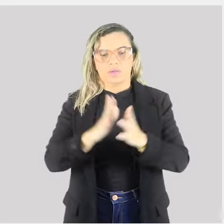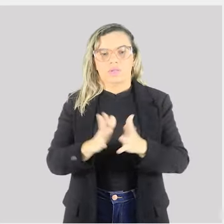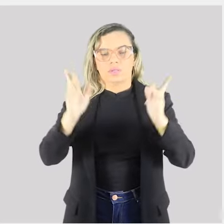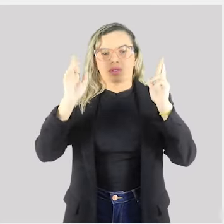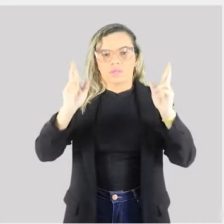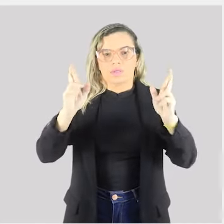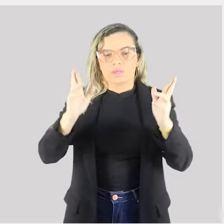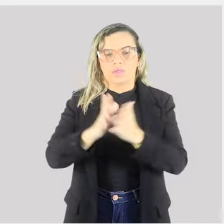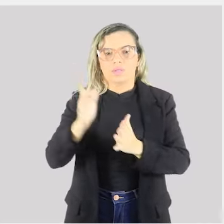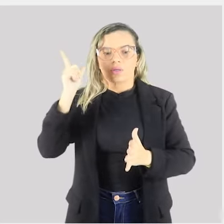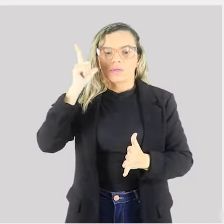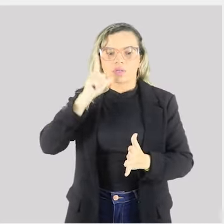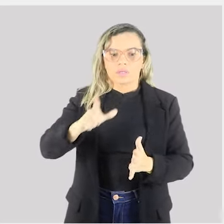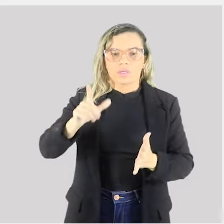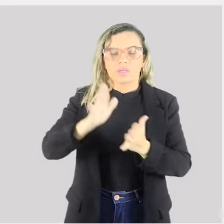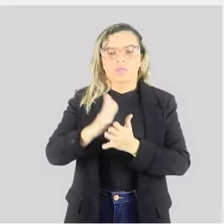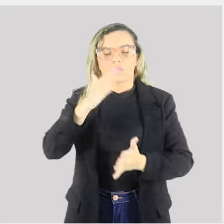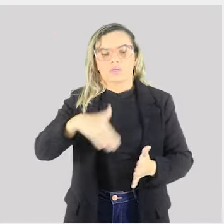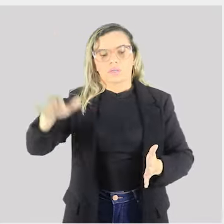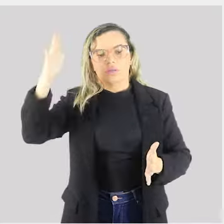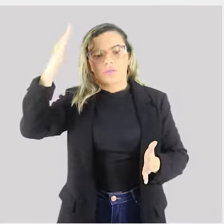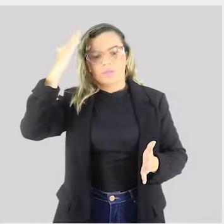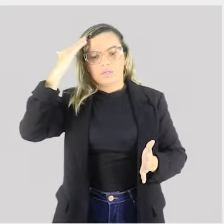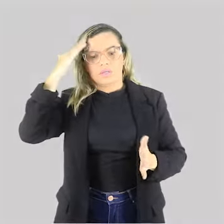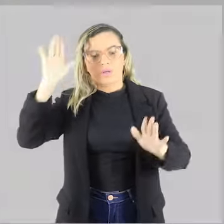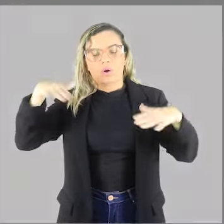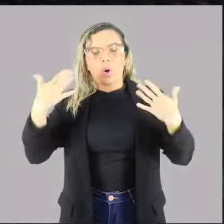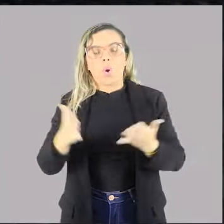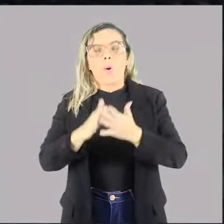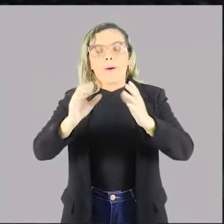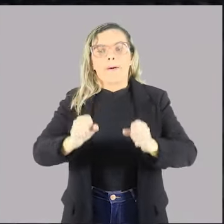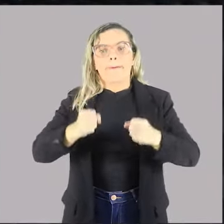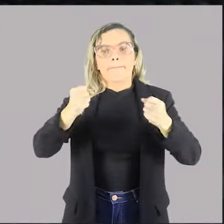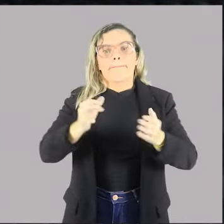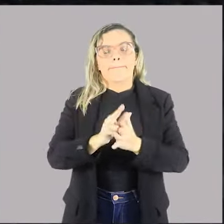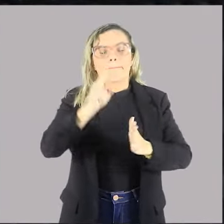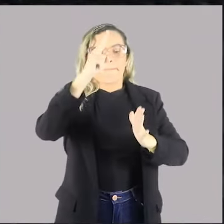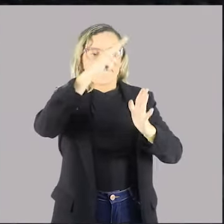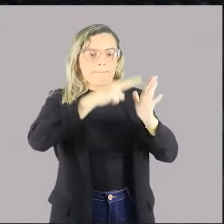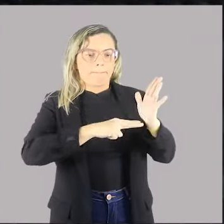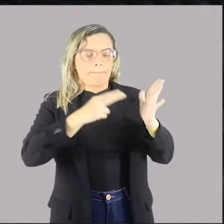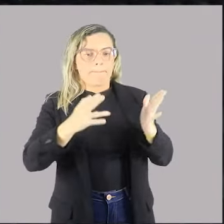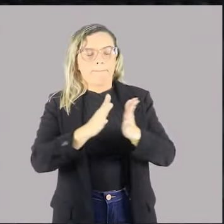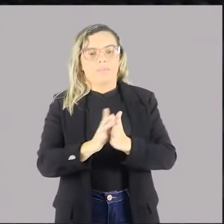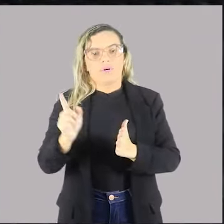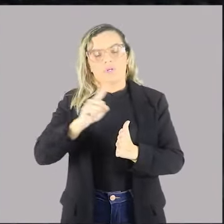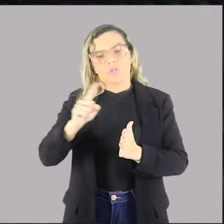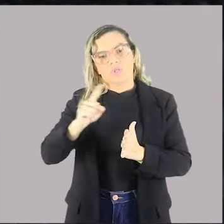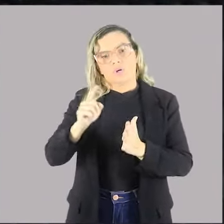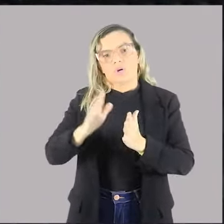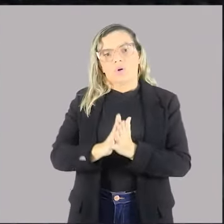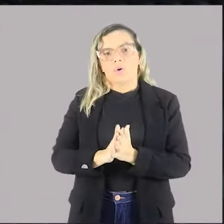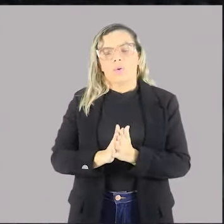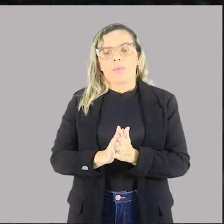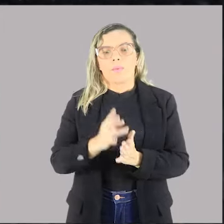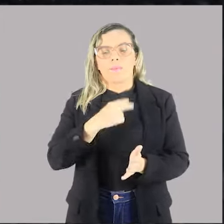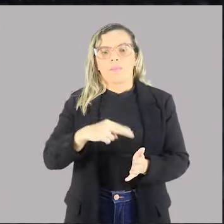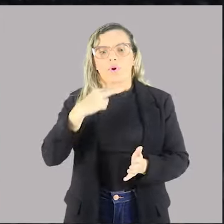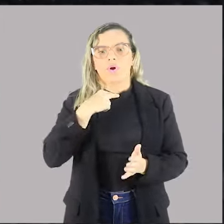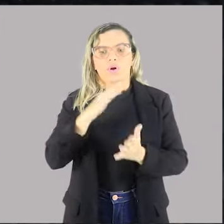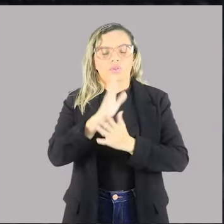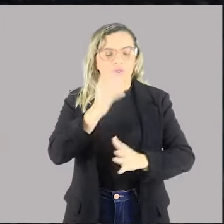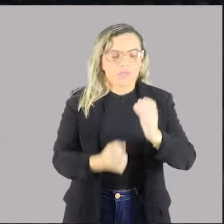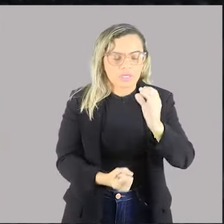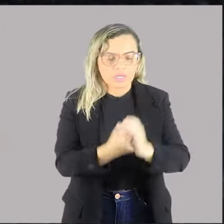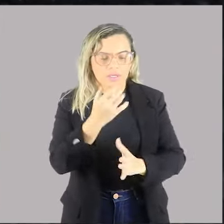vocês tenham conseguido compreender, portanto, o poder normativo e entender que esse poder não se estende à criação de leis, mas